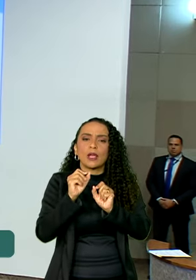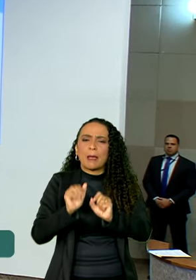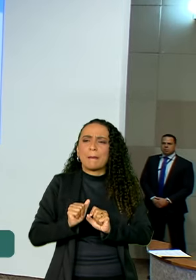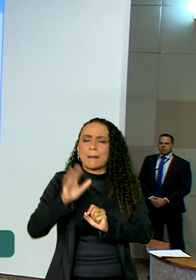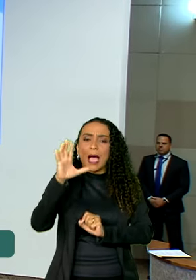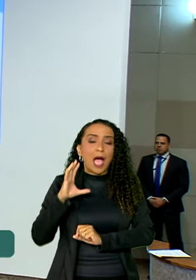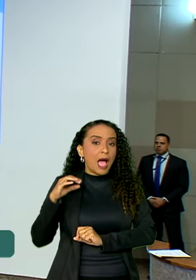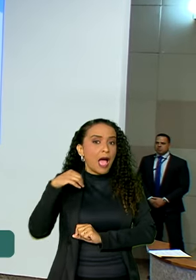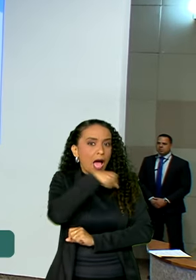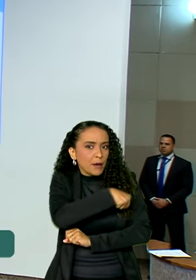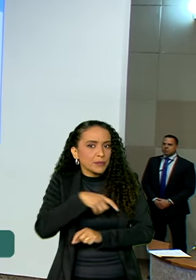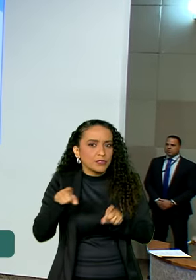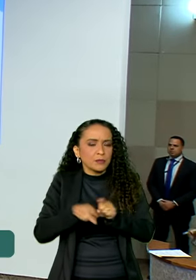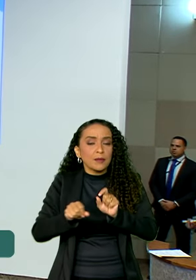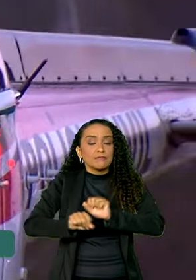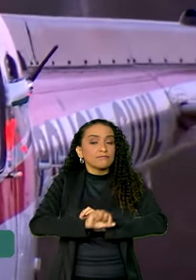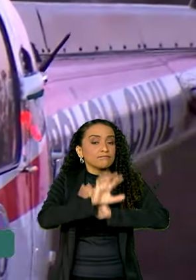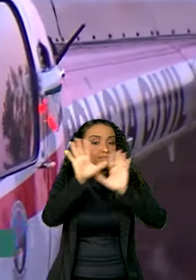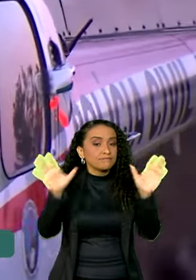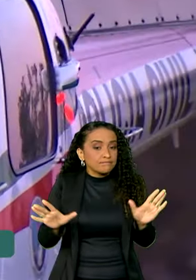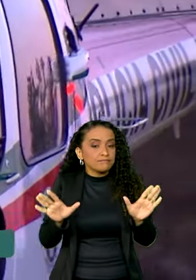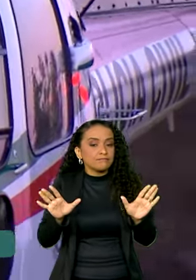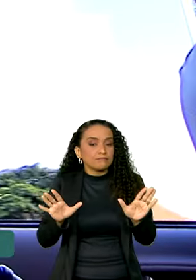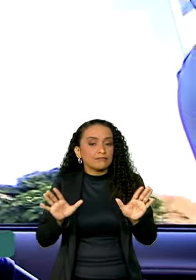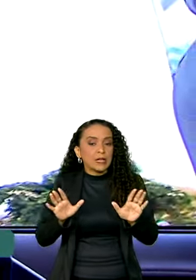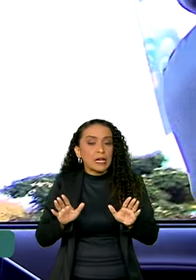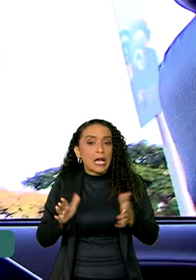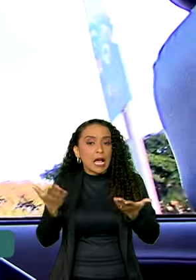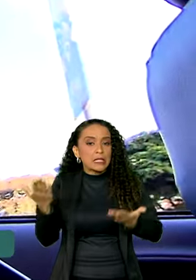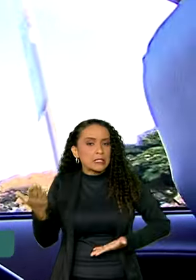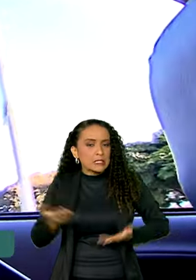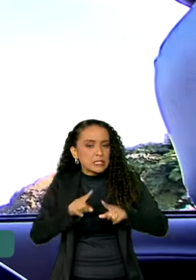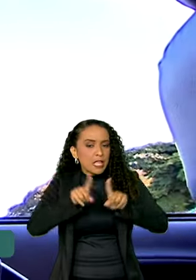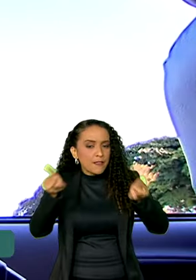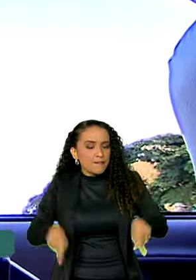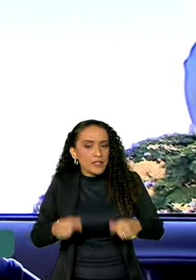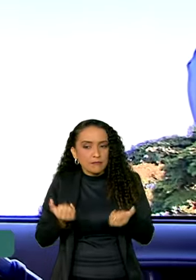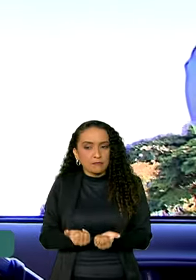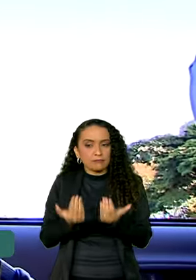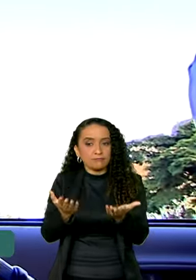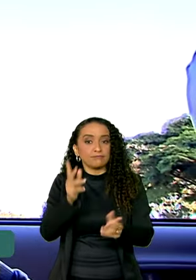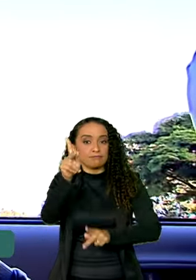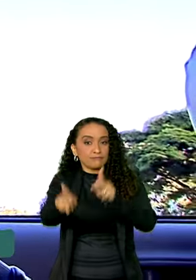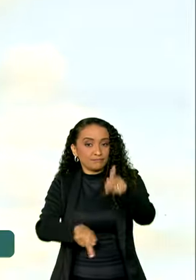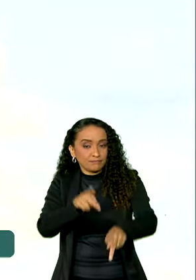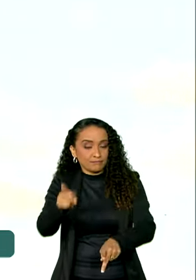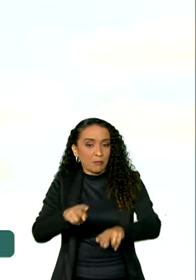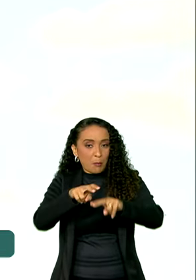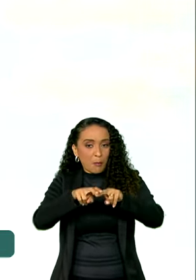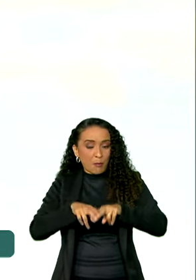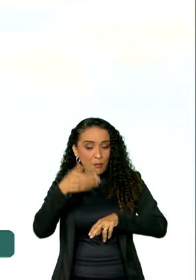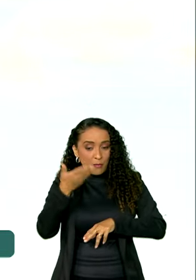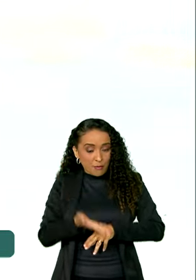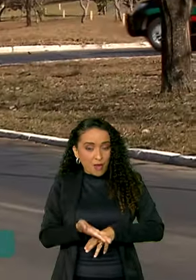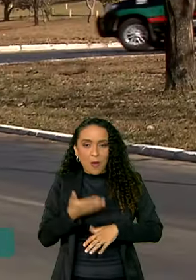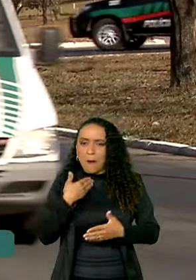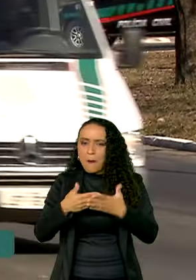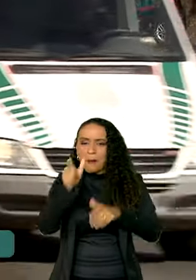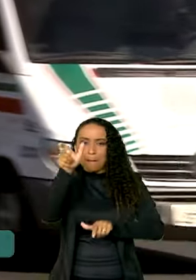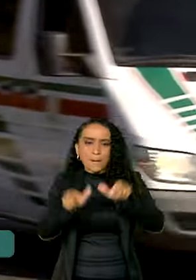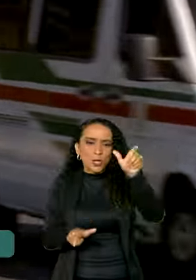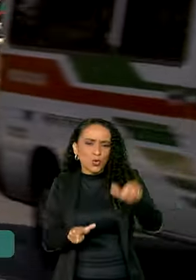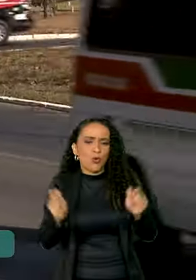mais agilidade e transparência aos serviços prestados à população. Por meio dela, qualquer